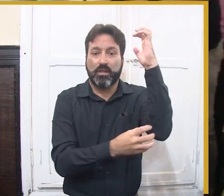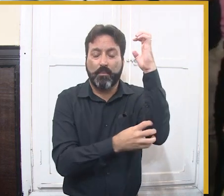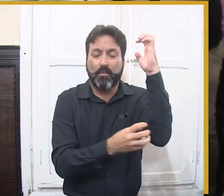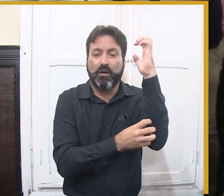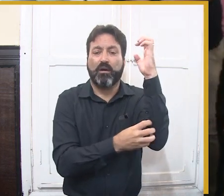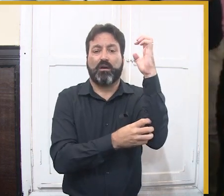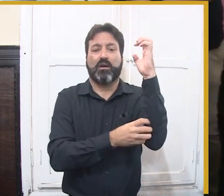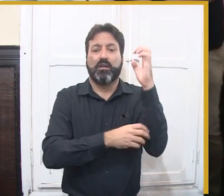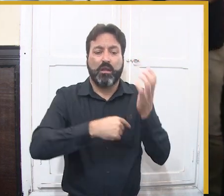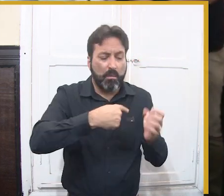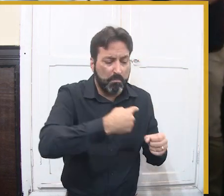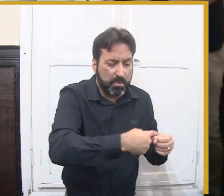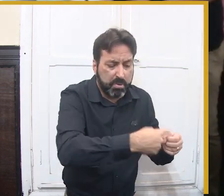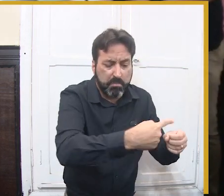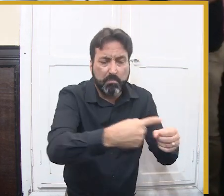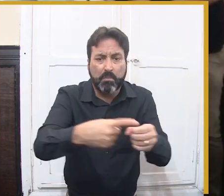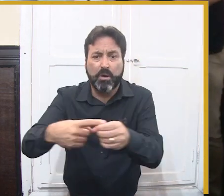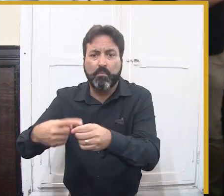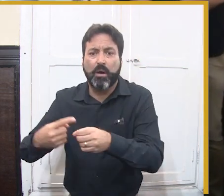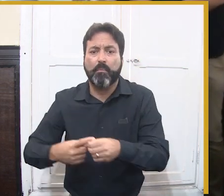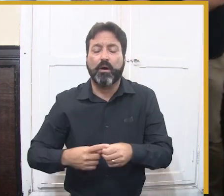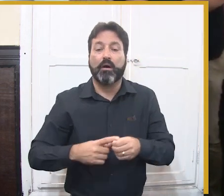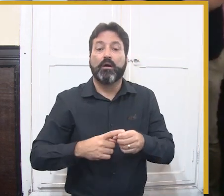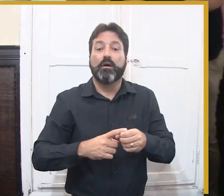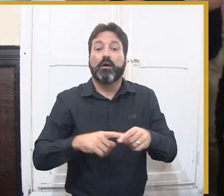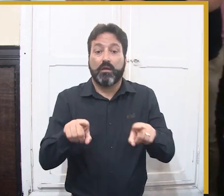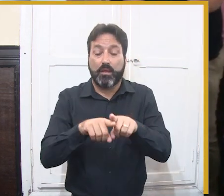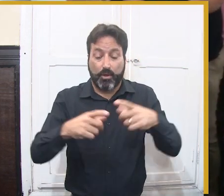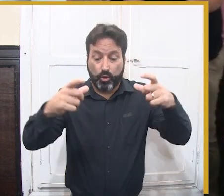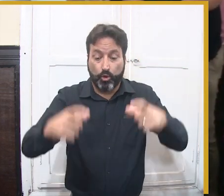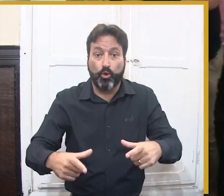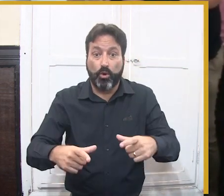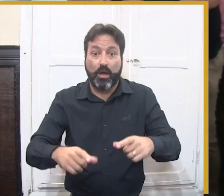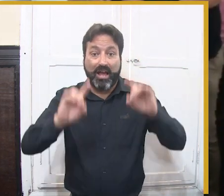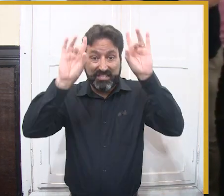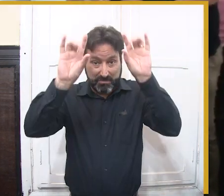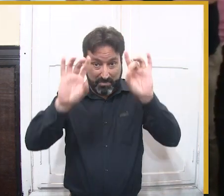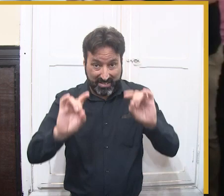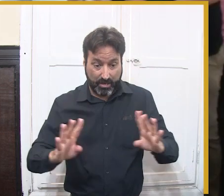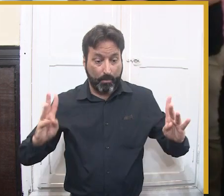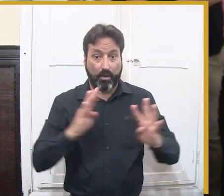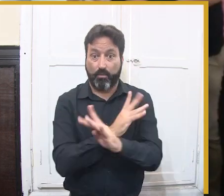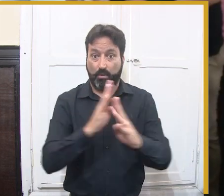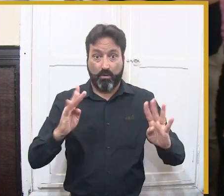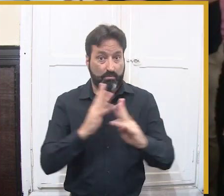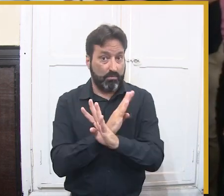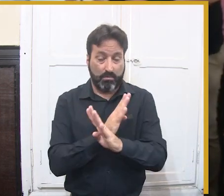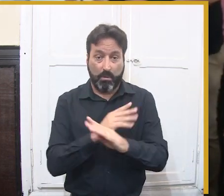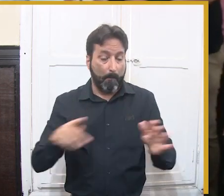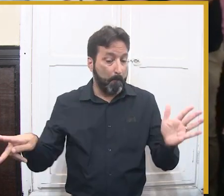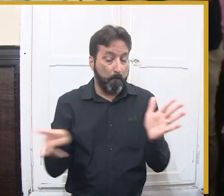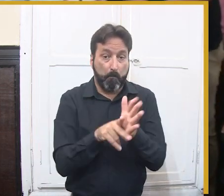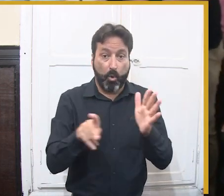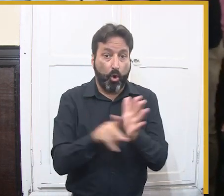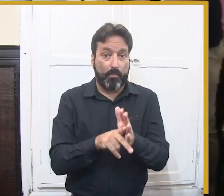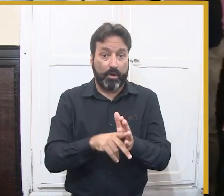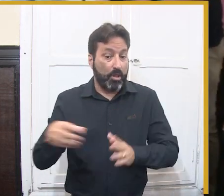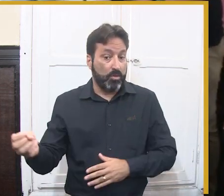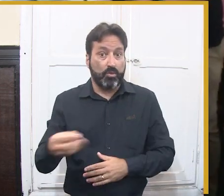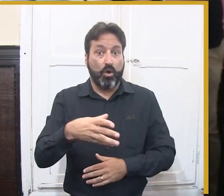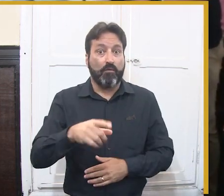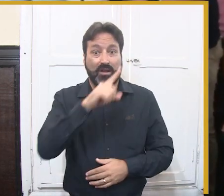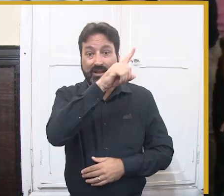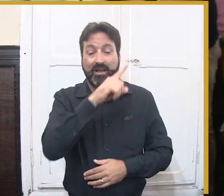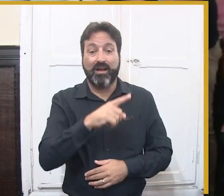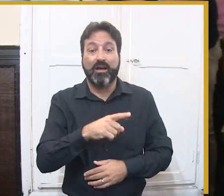João no Parque do Povo, na Vila do Artesão, no Açude Novo, em Galante, em São José da Mata, em Catolé